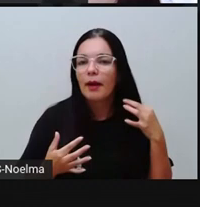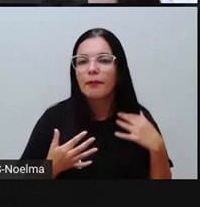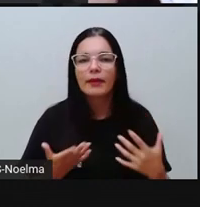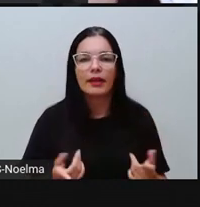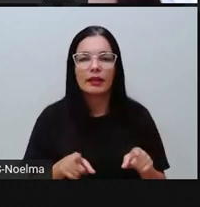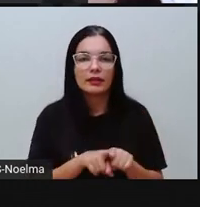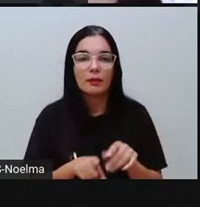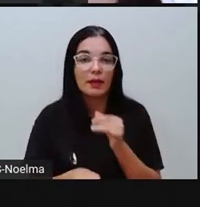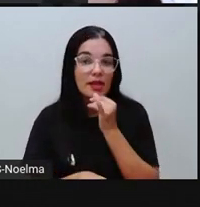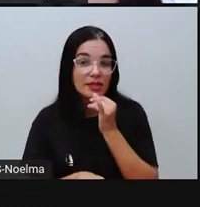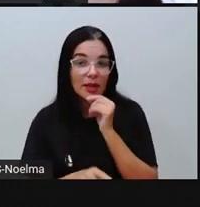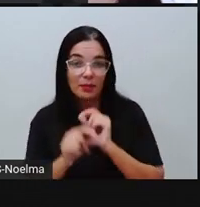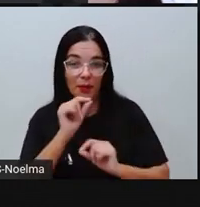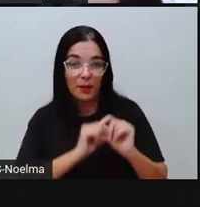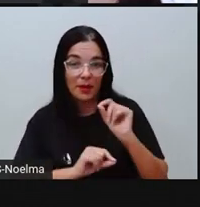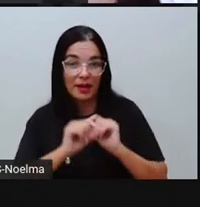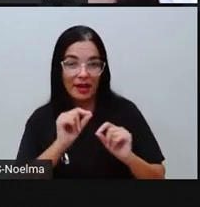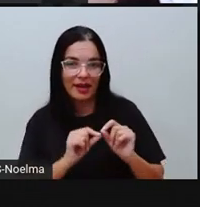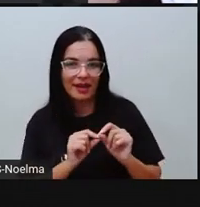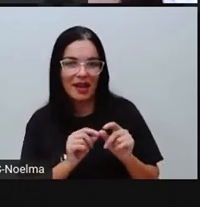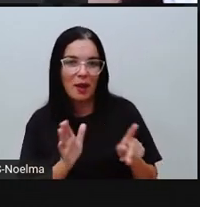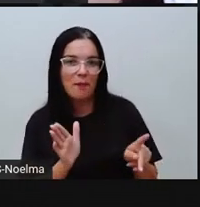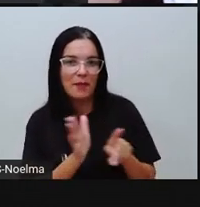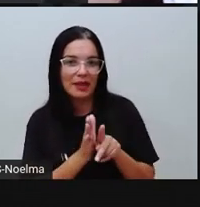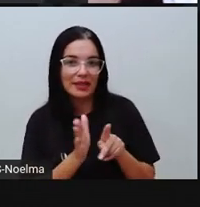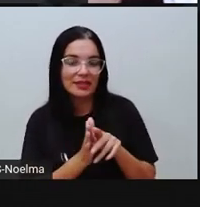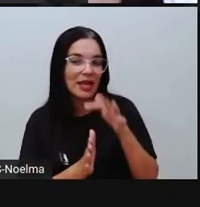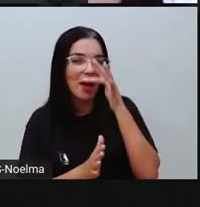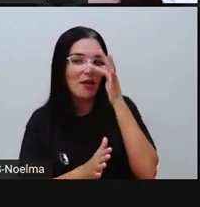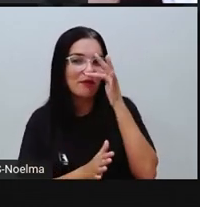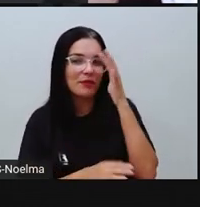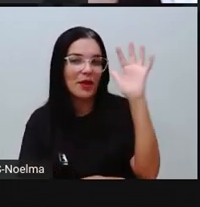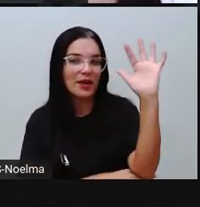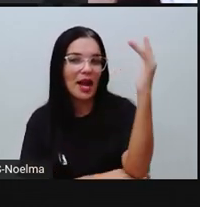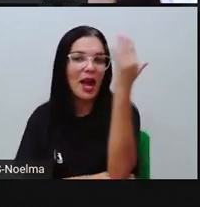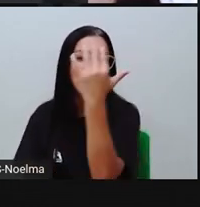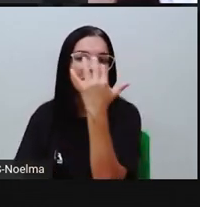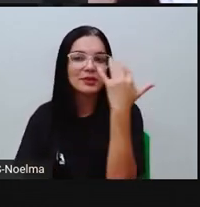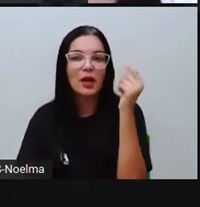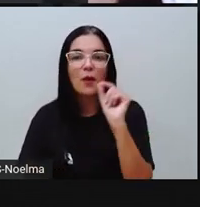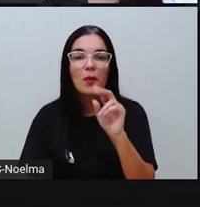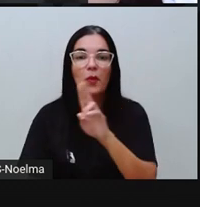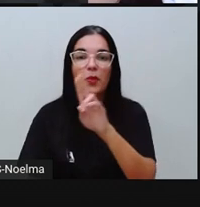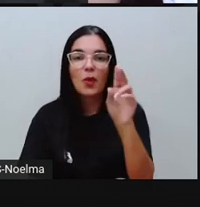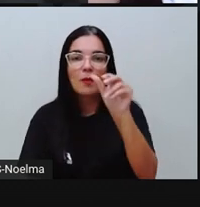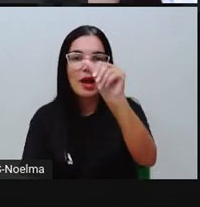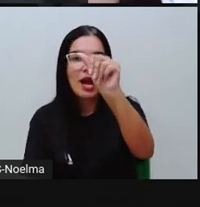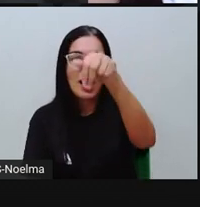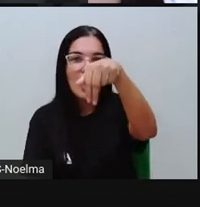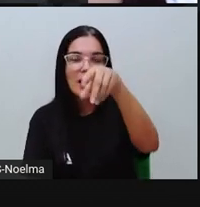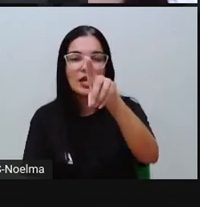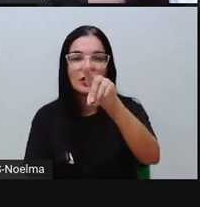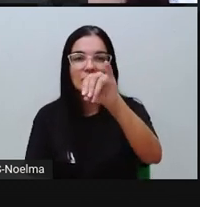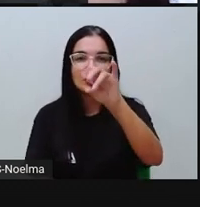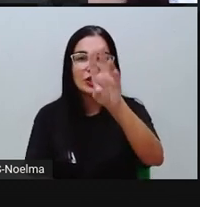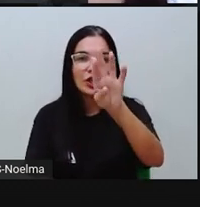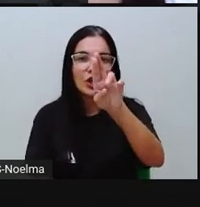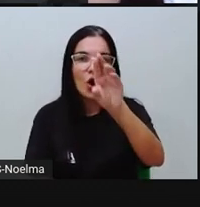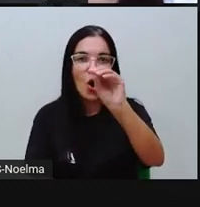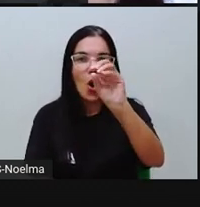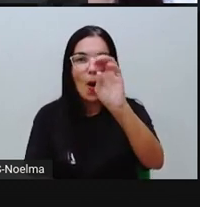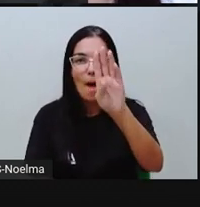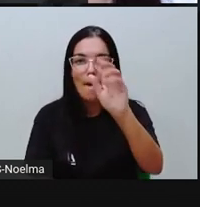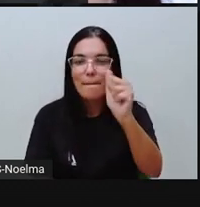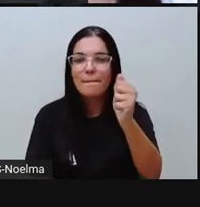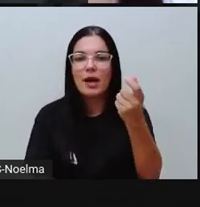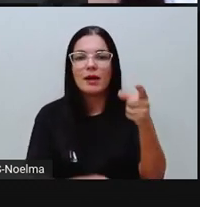exemplos de plantas pertencentes à flora amazônica, a andiroba, o bacuri, castanheira, o